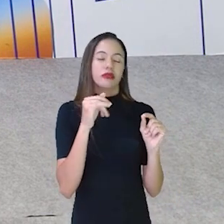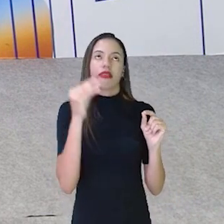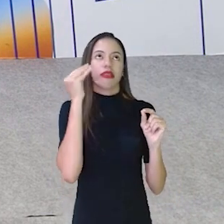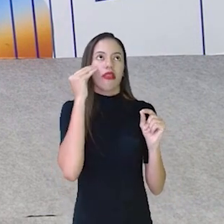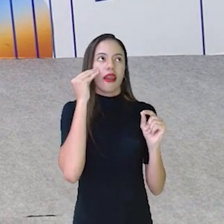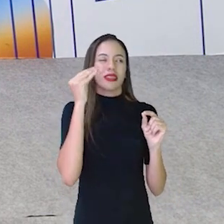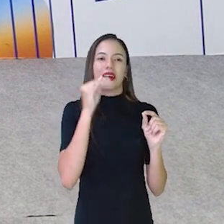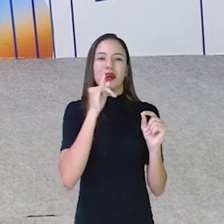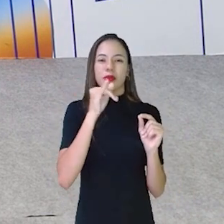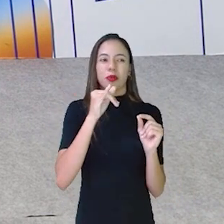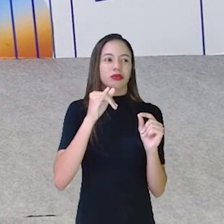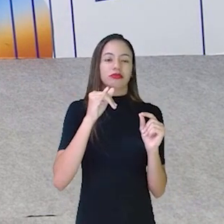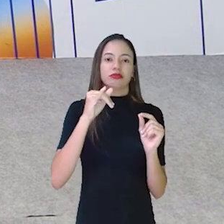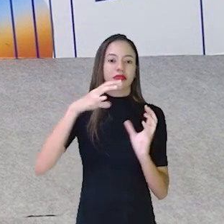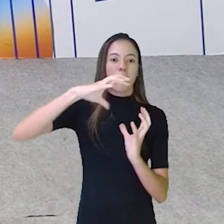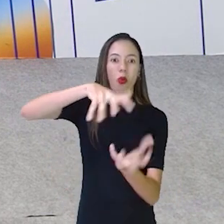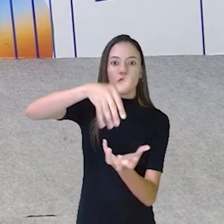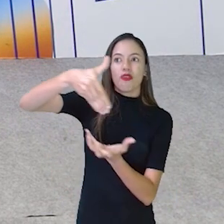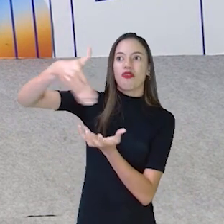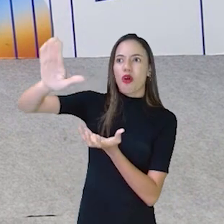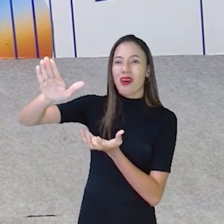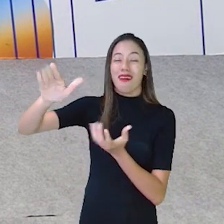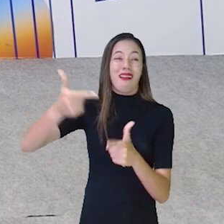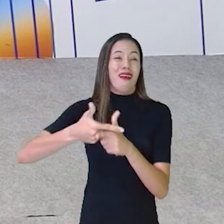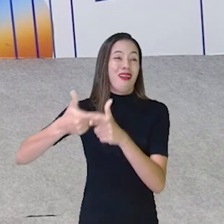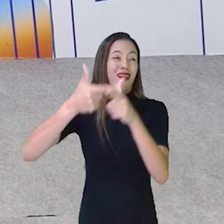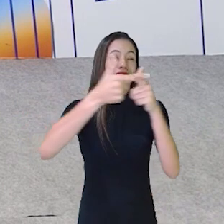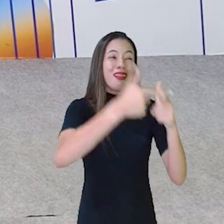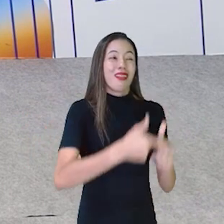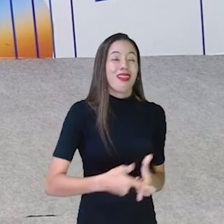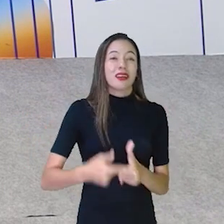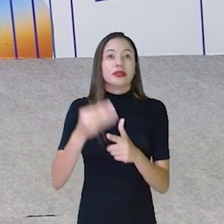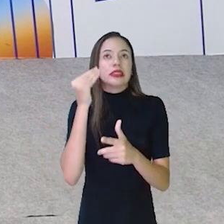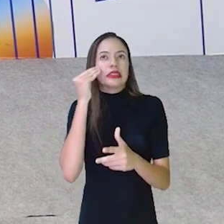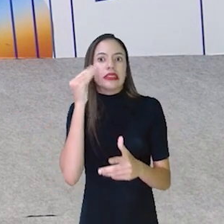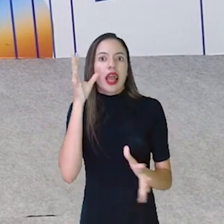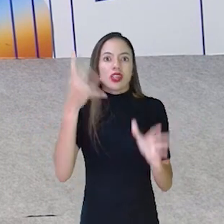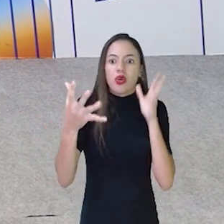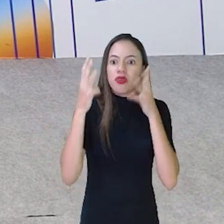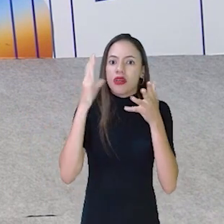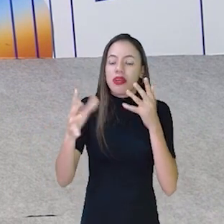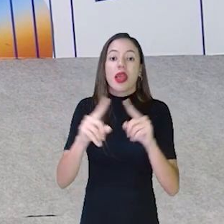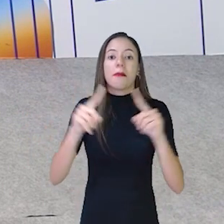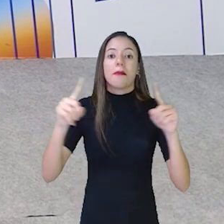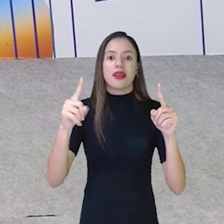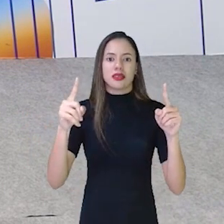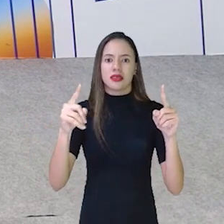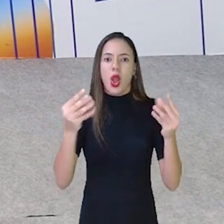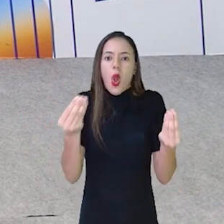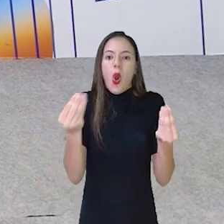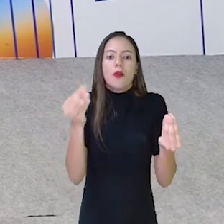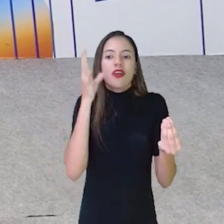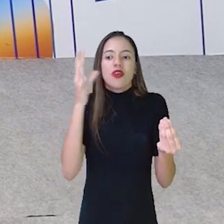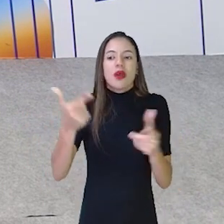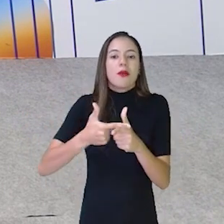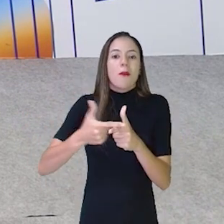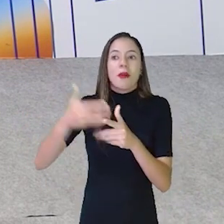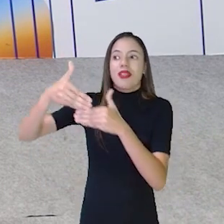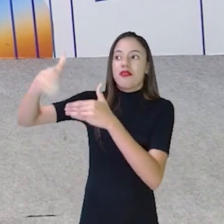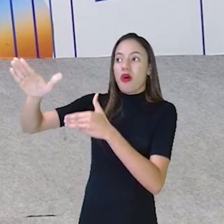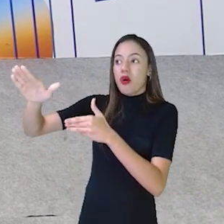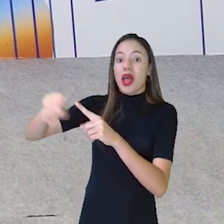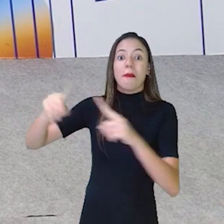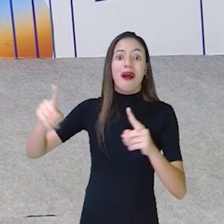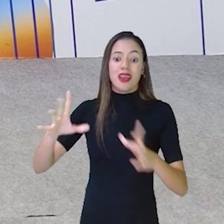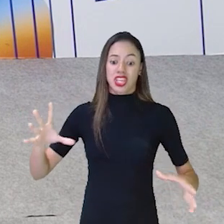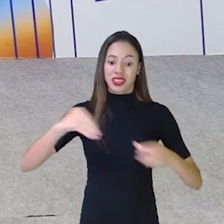tanto problema pra resolver lá fora, no mundo. E a gente... Como é a gente vai dar conta dos problemas lá de fora se a gente não dá conta dos problemas da